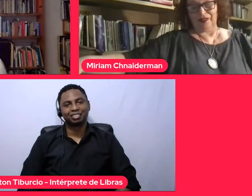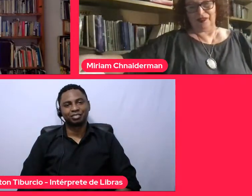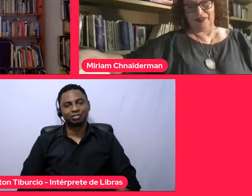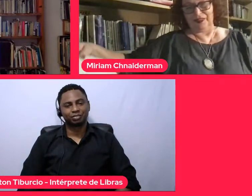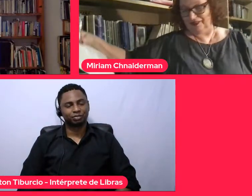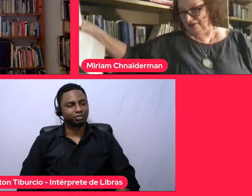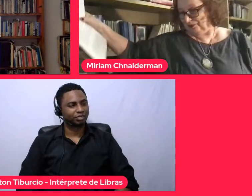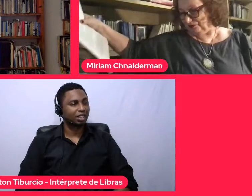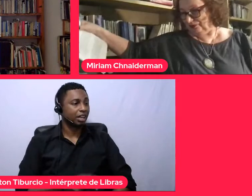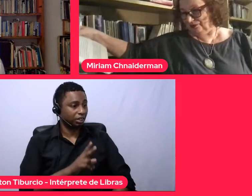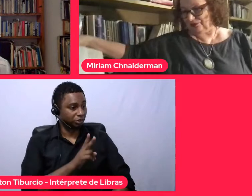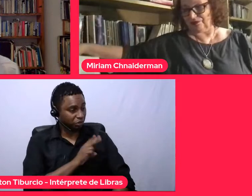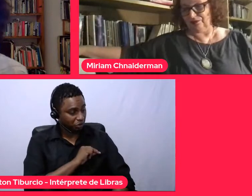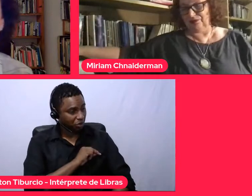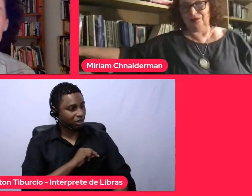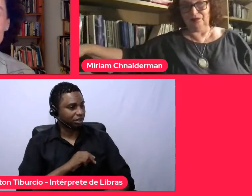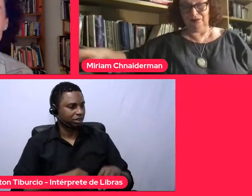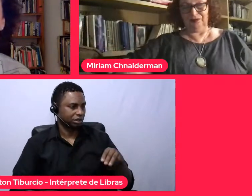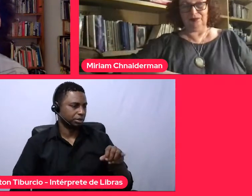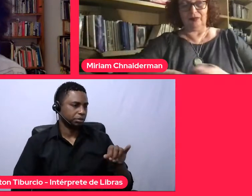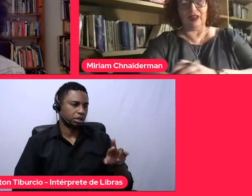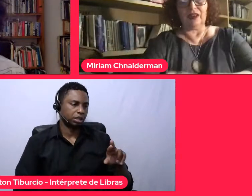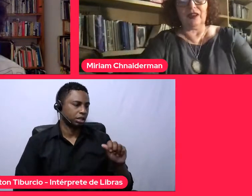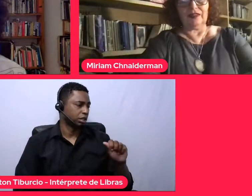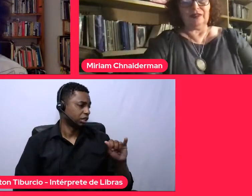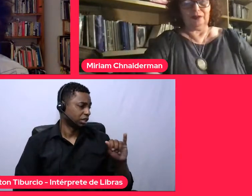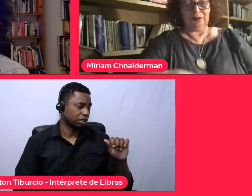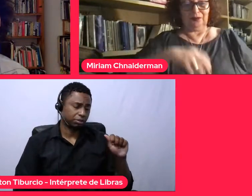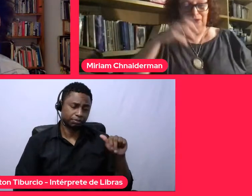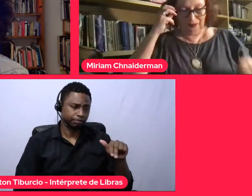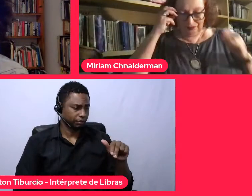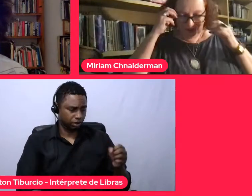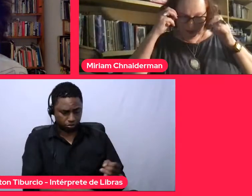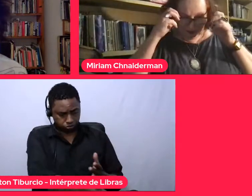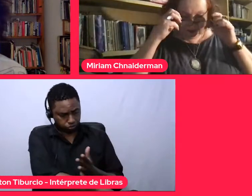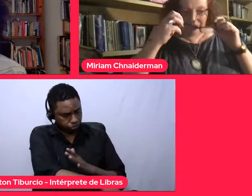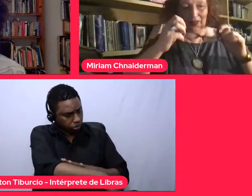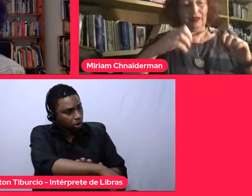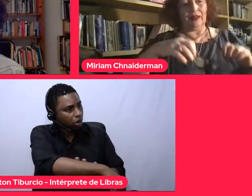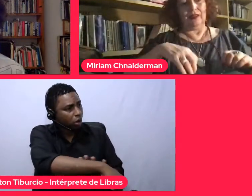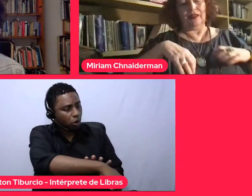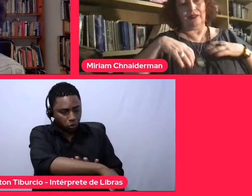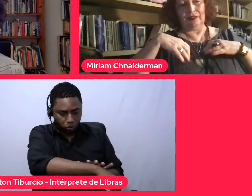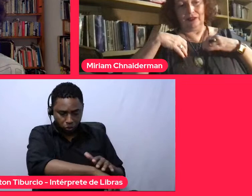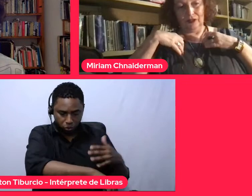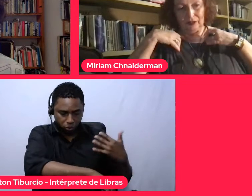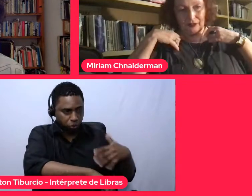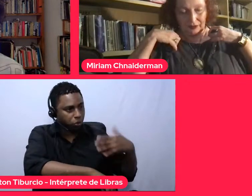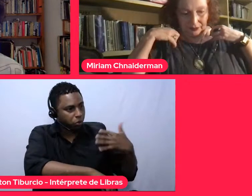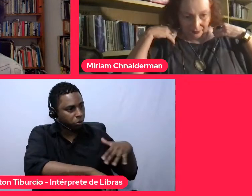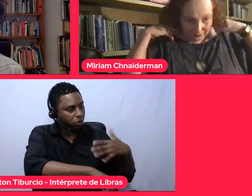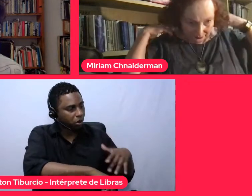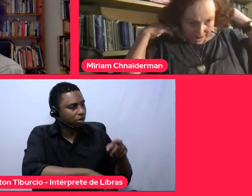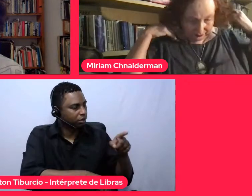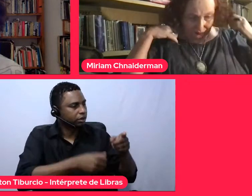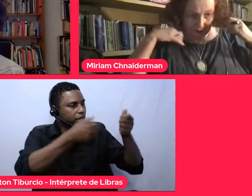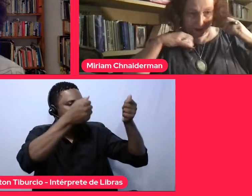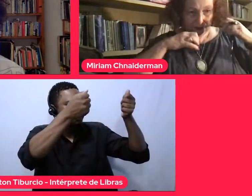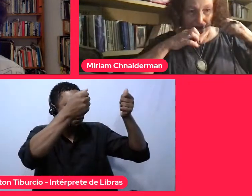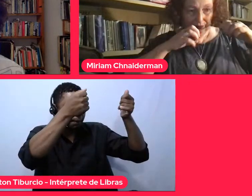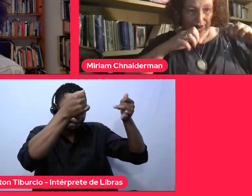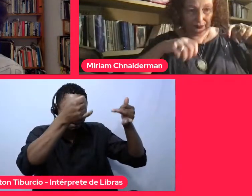emocionante a sua fala, maravilhosa. Estou arrepiada aqui e acho que fez uma leitura